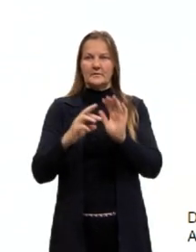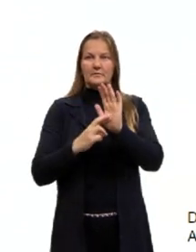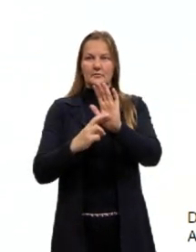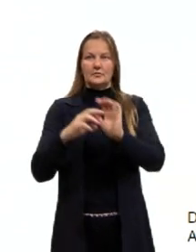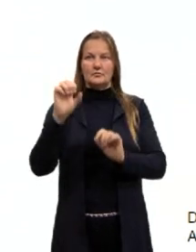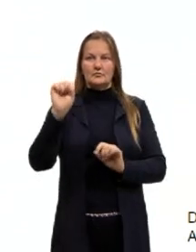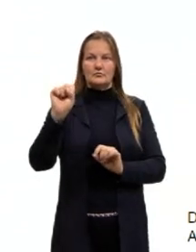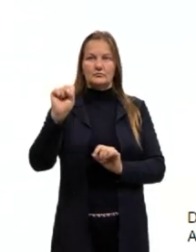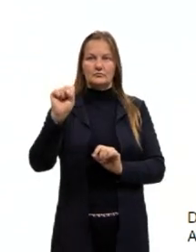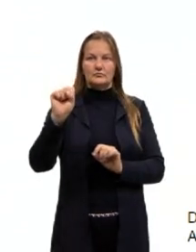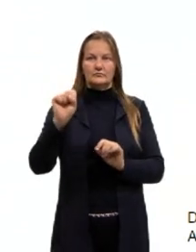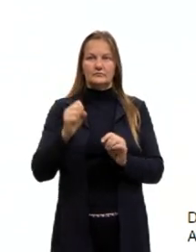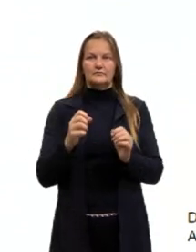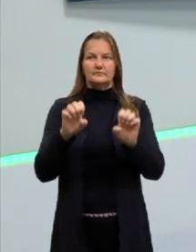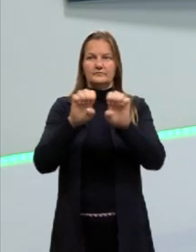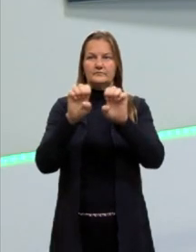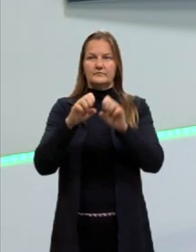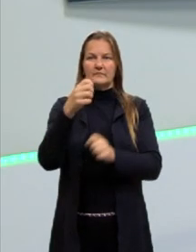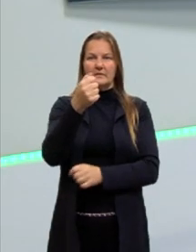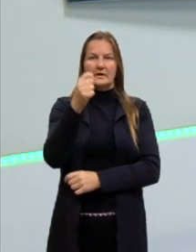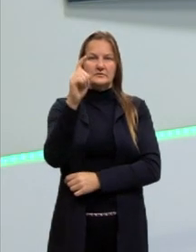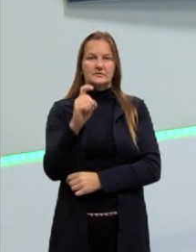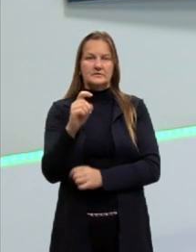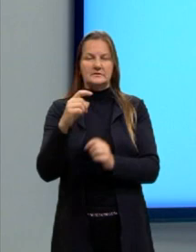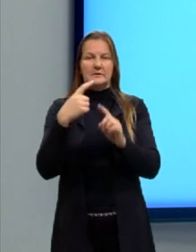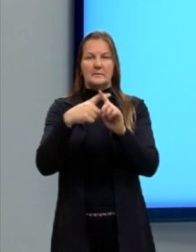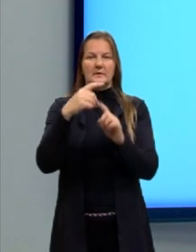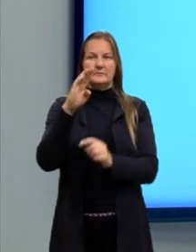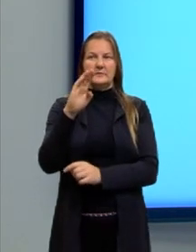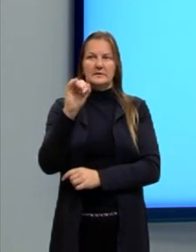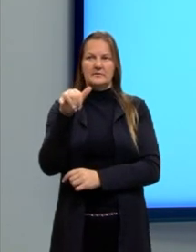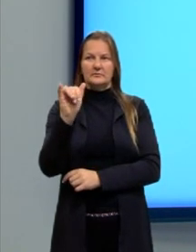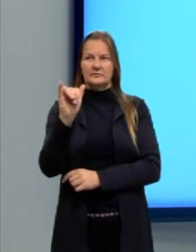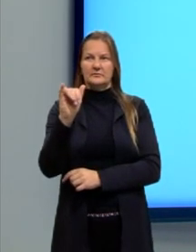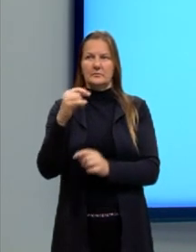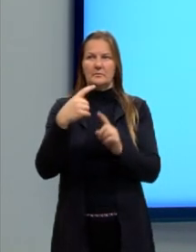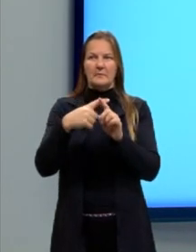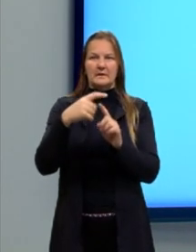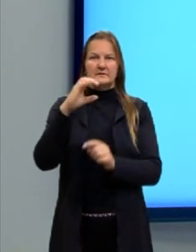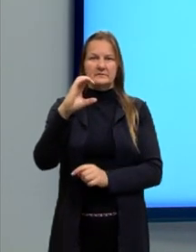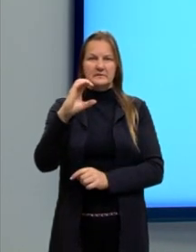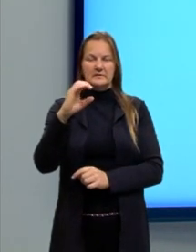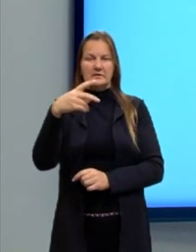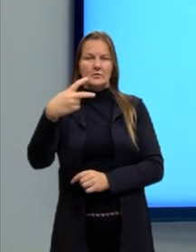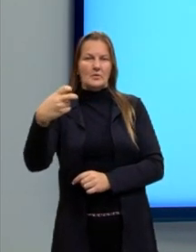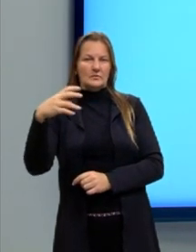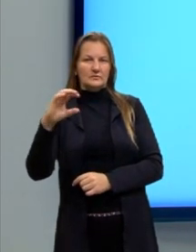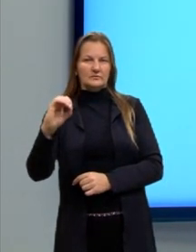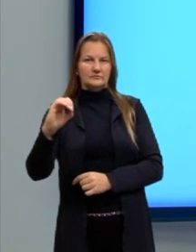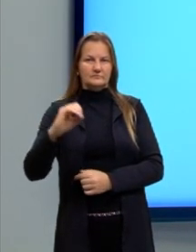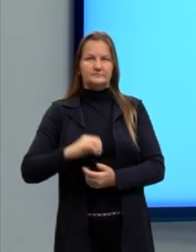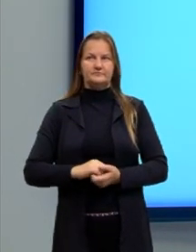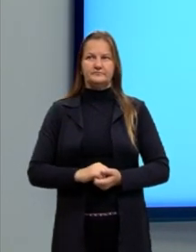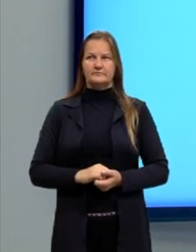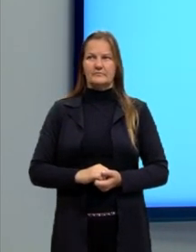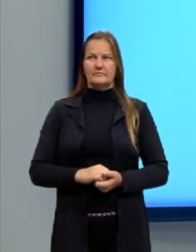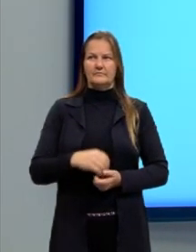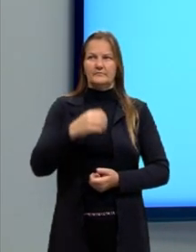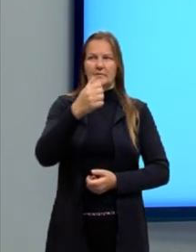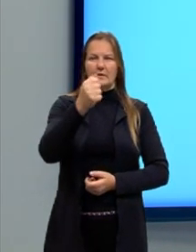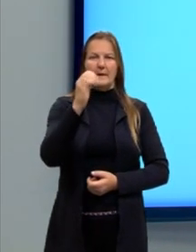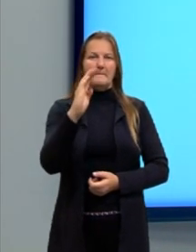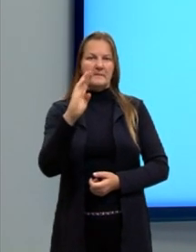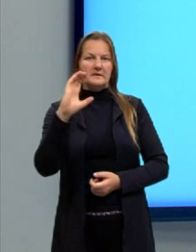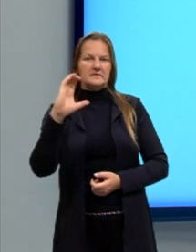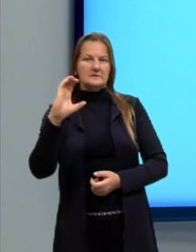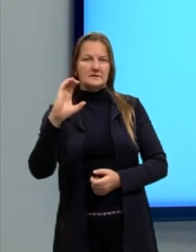geral é dada por AX mais BY mais C igual a zero, sendo que o A, B e o